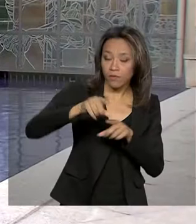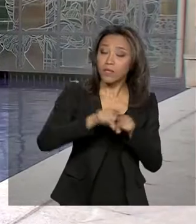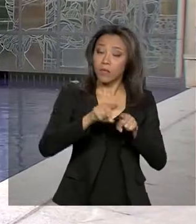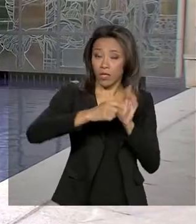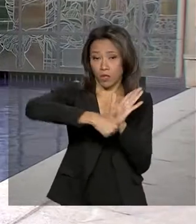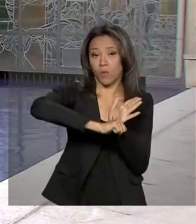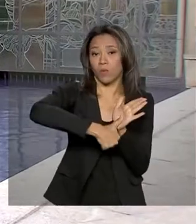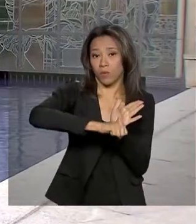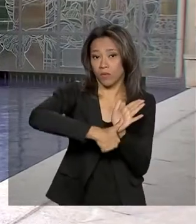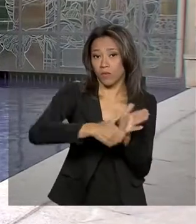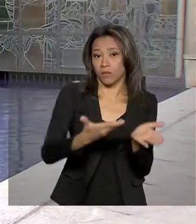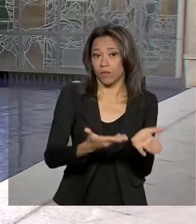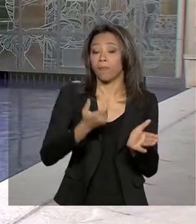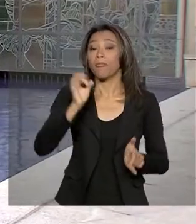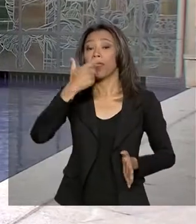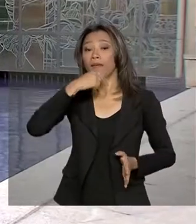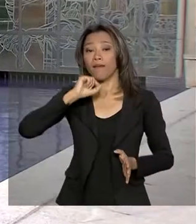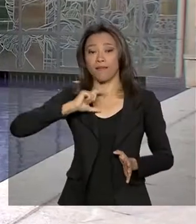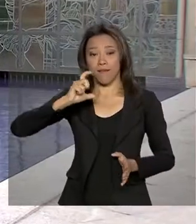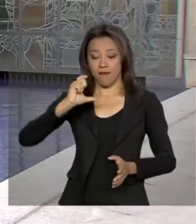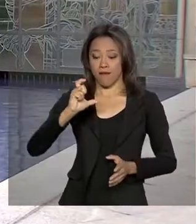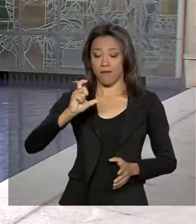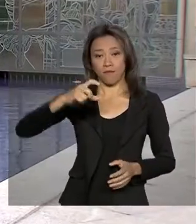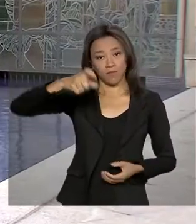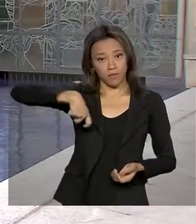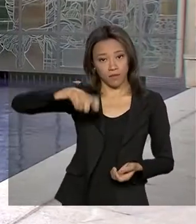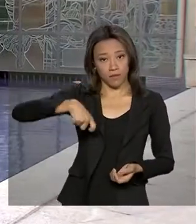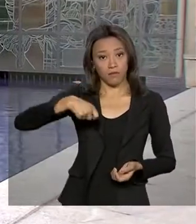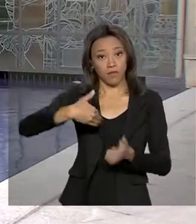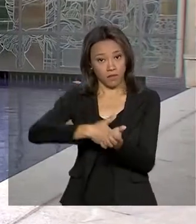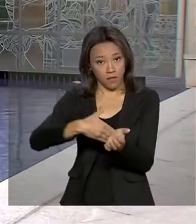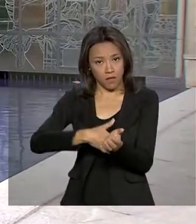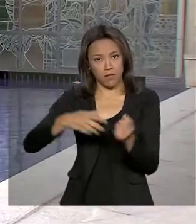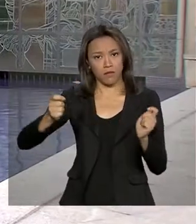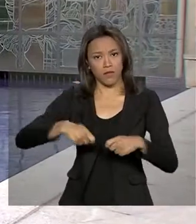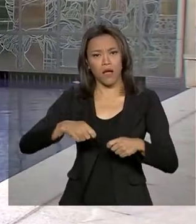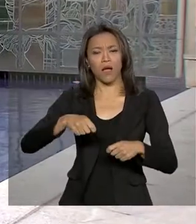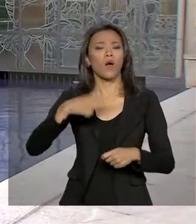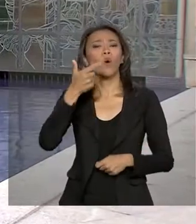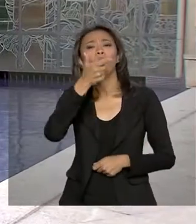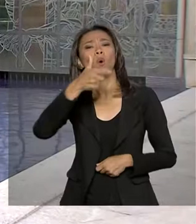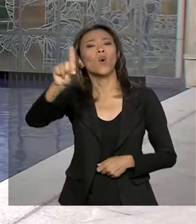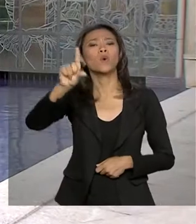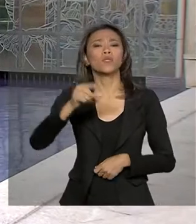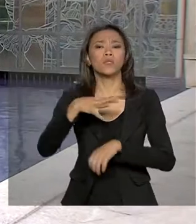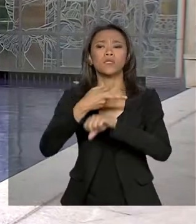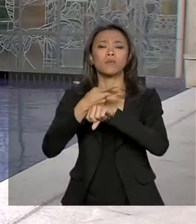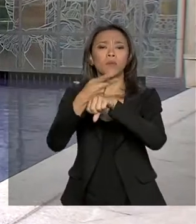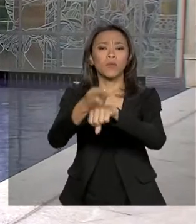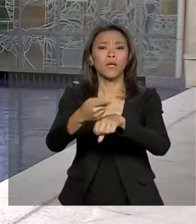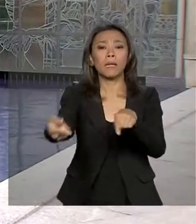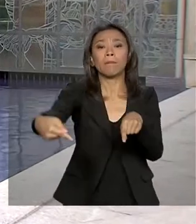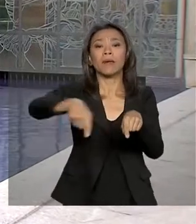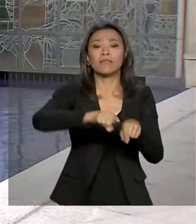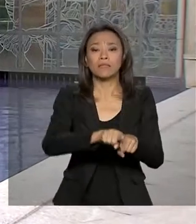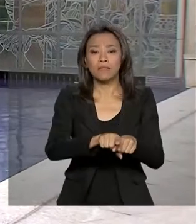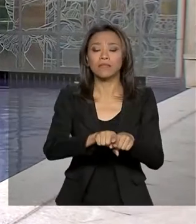identidade. Quem tem cartão cidadão e senha também pode sacar naqueles correspondentes caixa aqui,